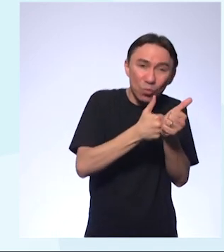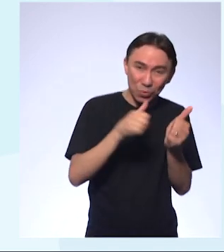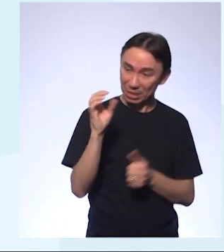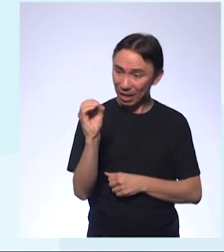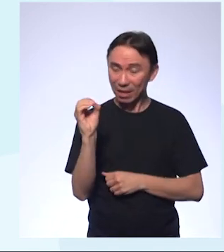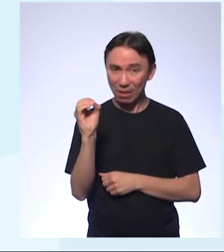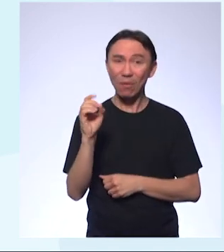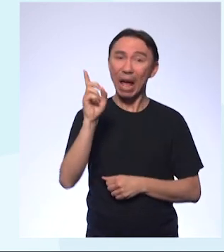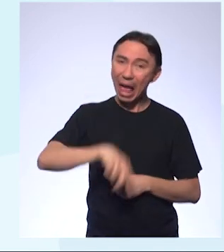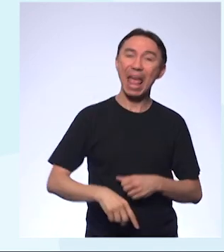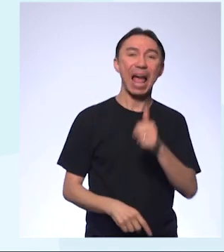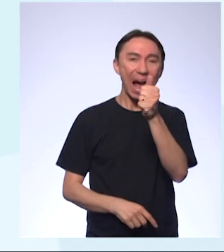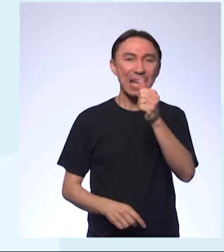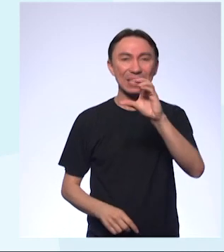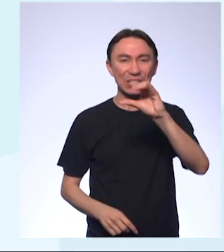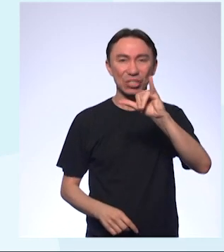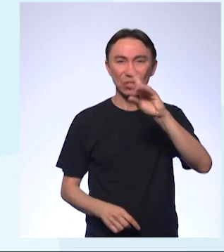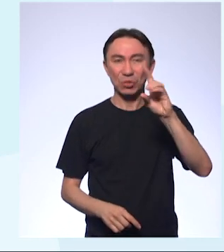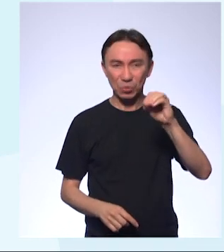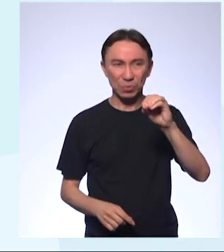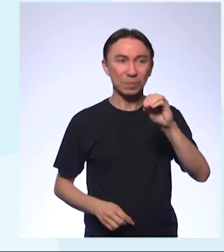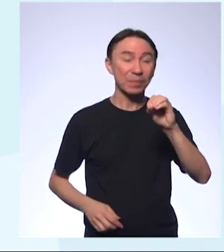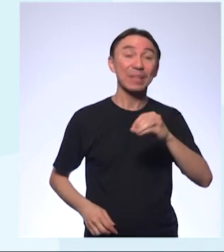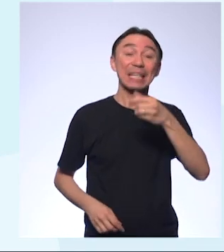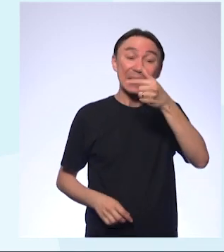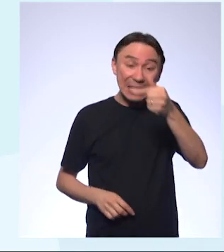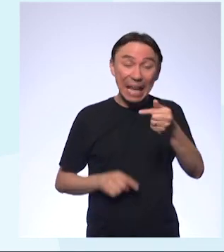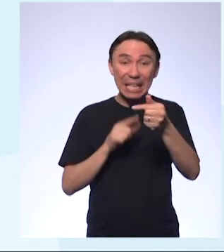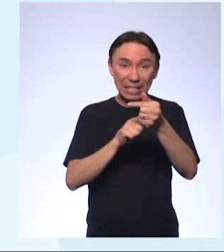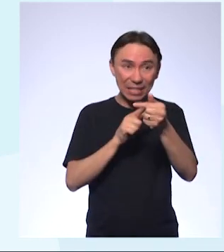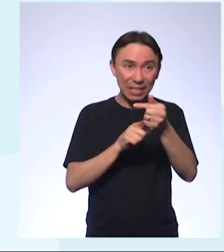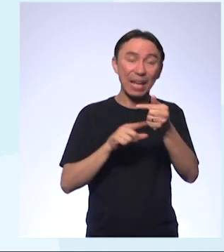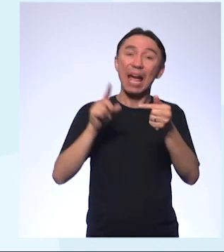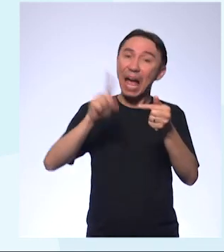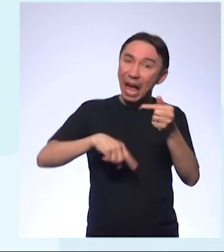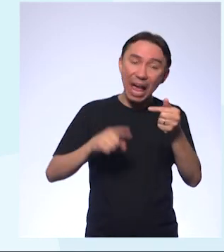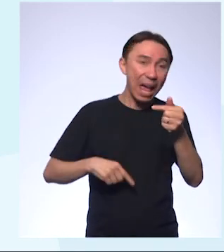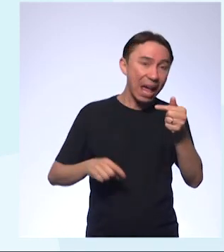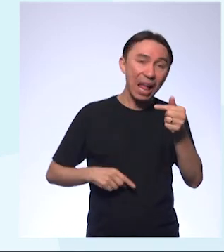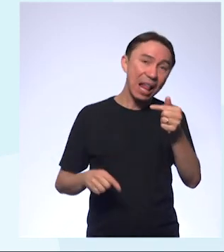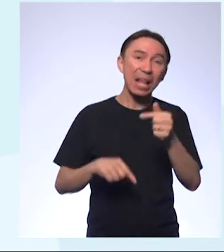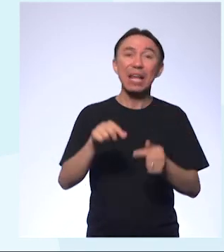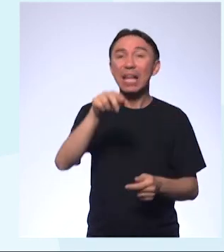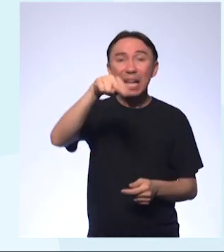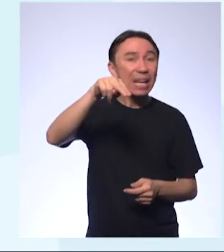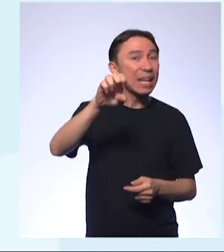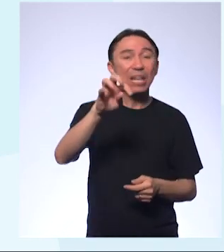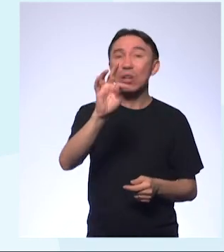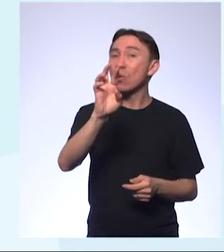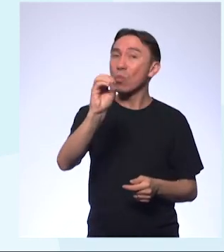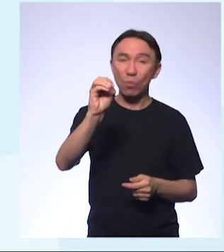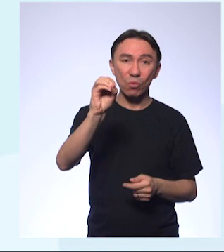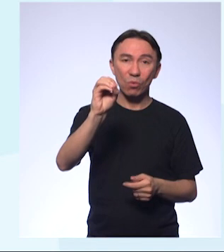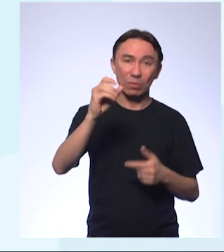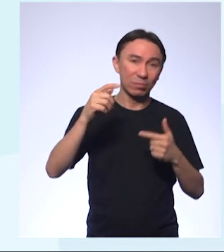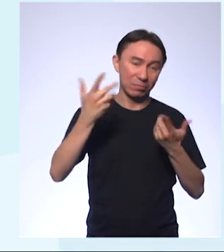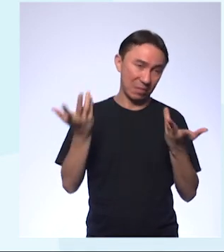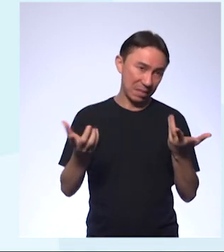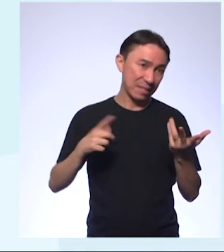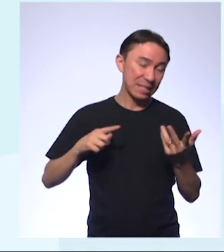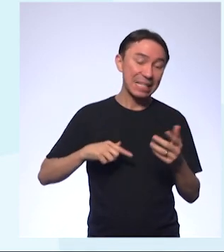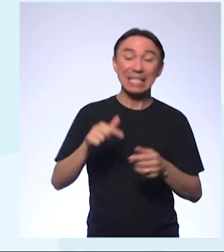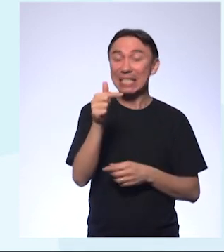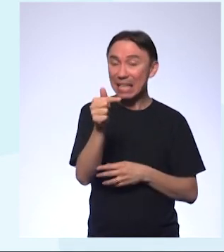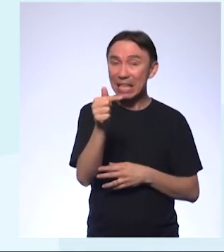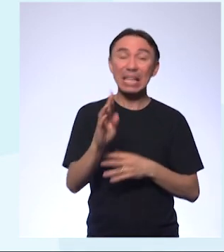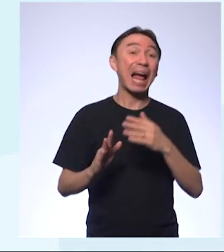No 7, exatamente 7, nós temos as substâncias neutras. E acima de 7 até 14, nós